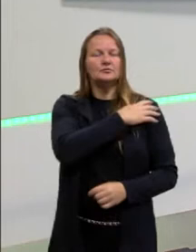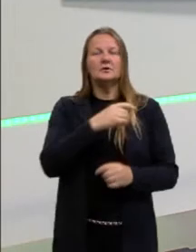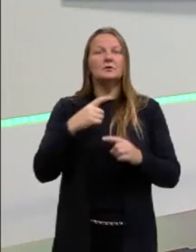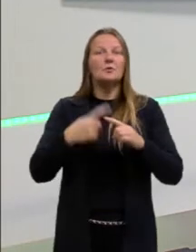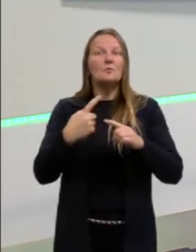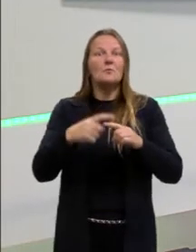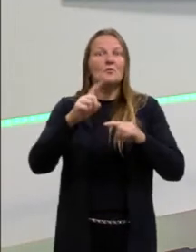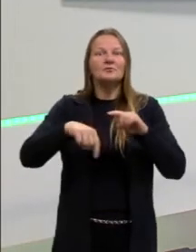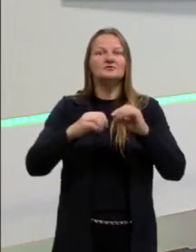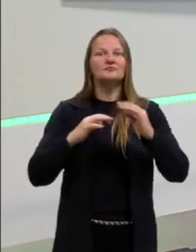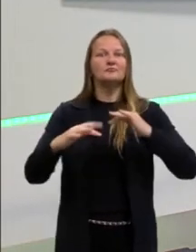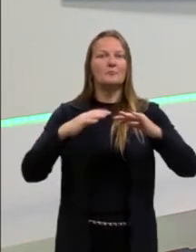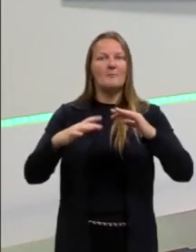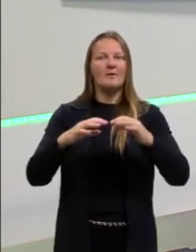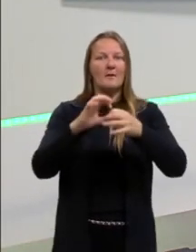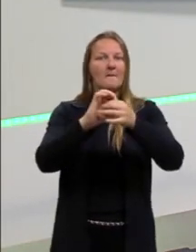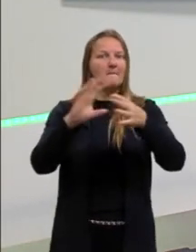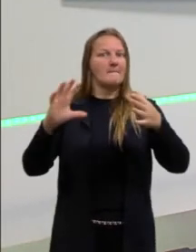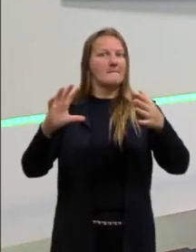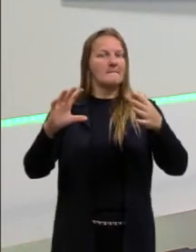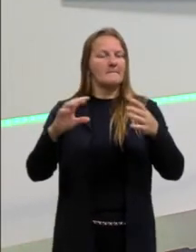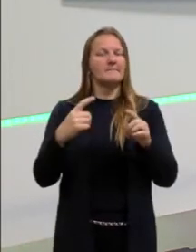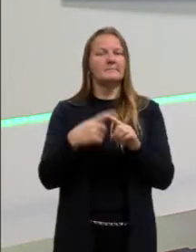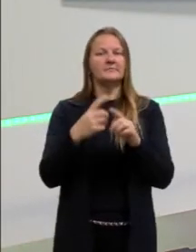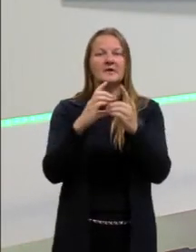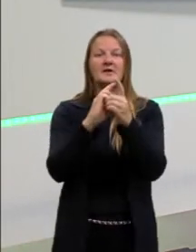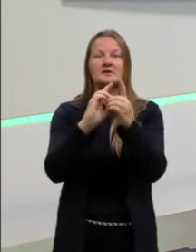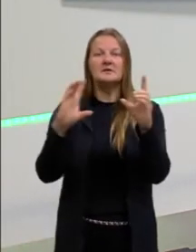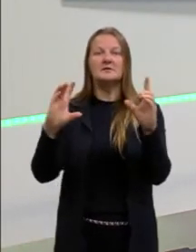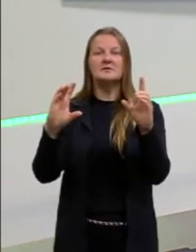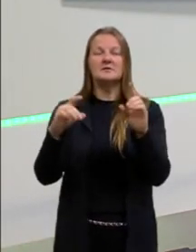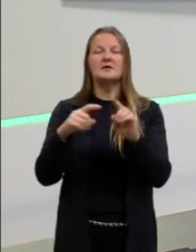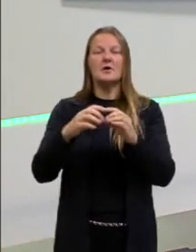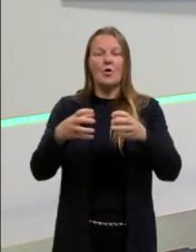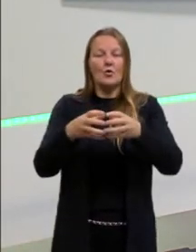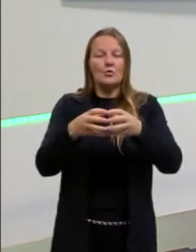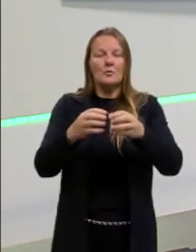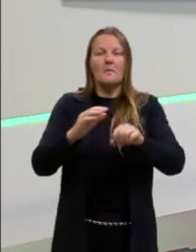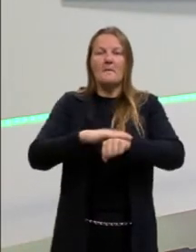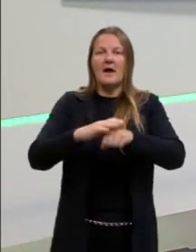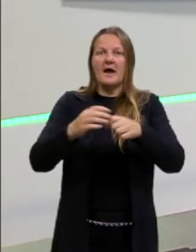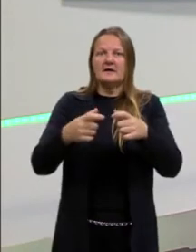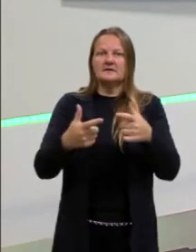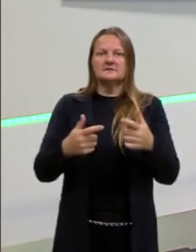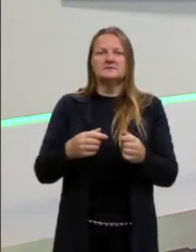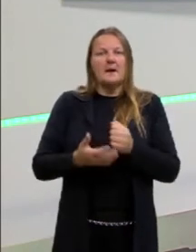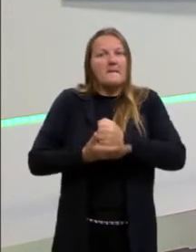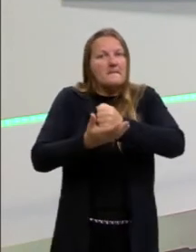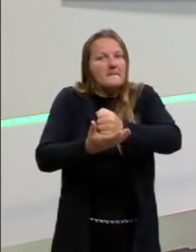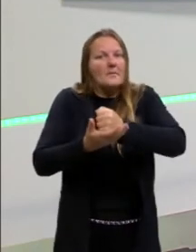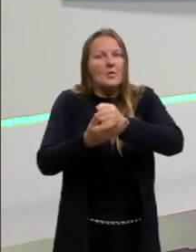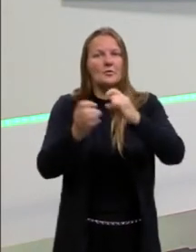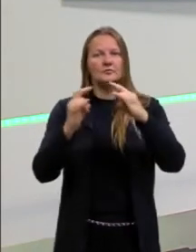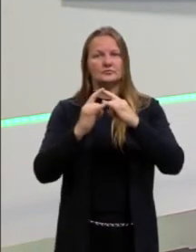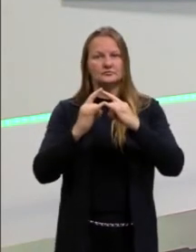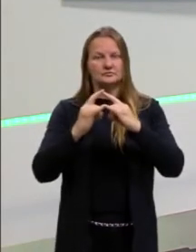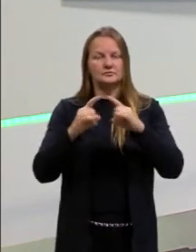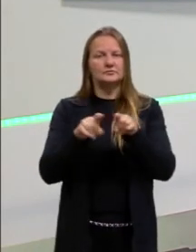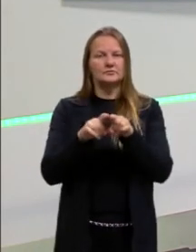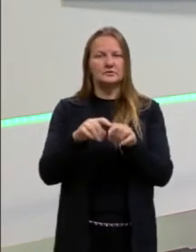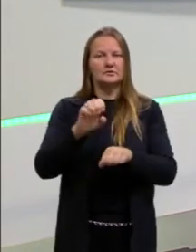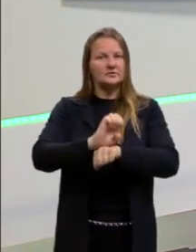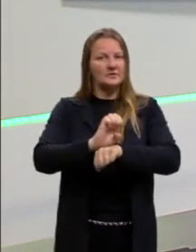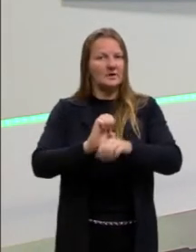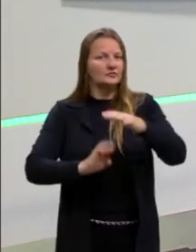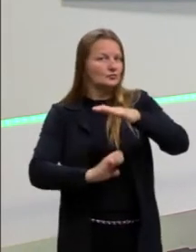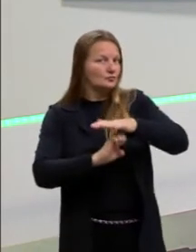Então, se diz que depois da redemocratização, também, esses grupos têm mais espaço, inclusive mais apoio institucional do Estado.